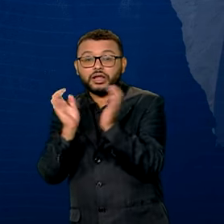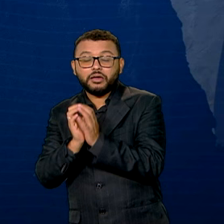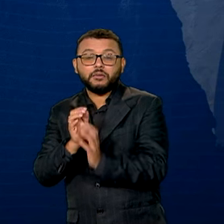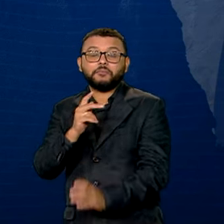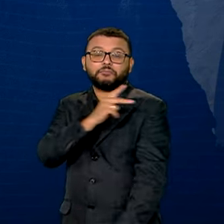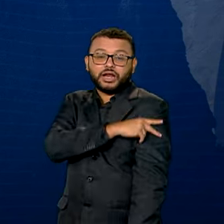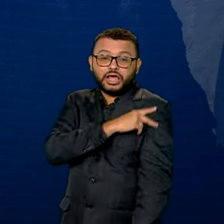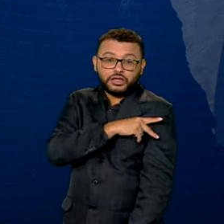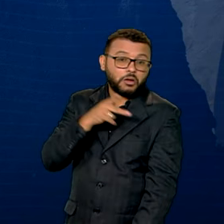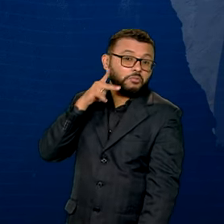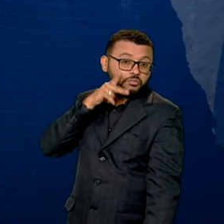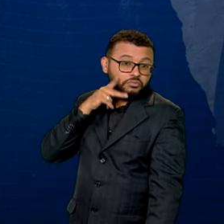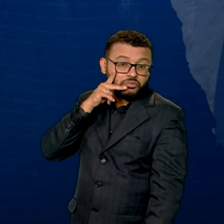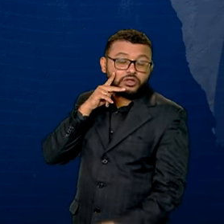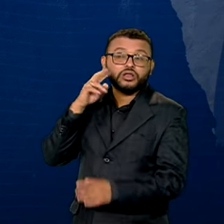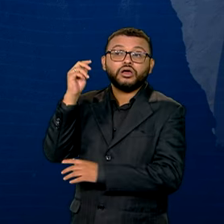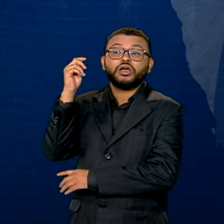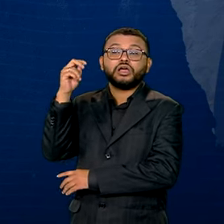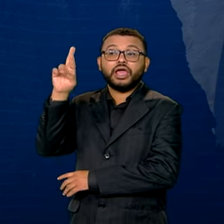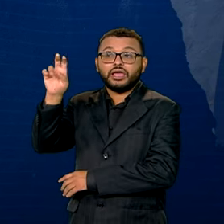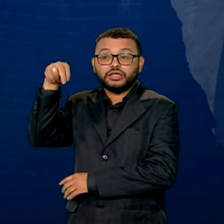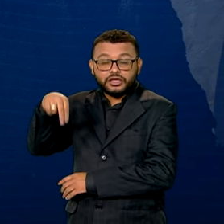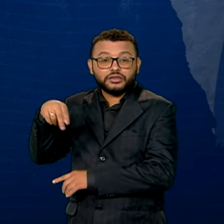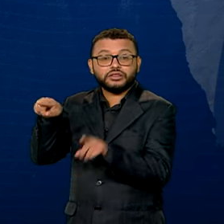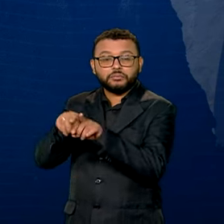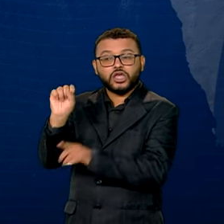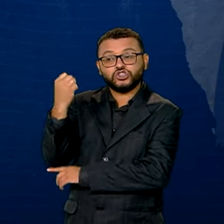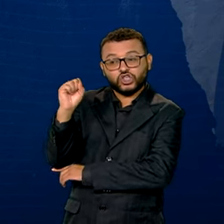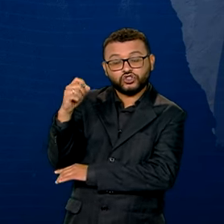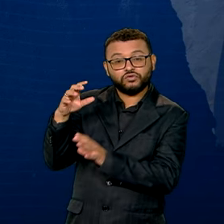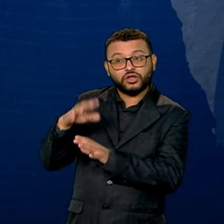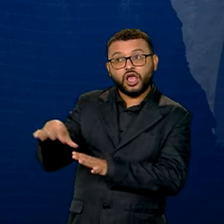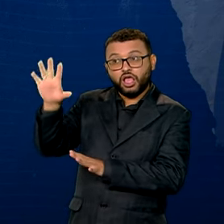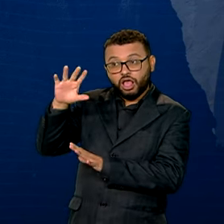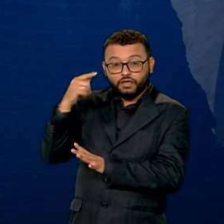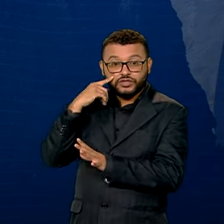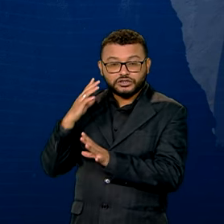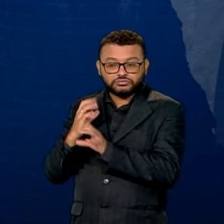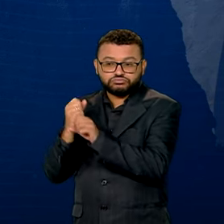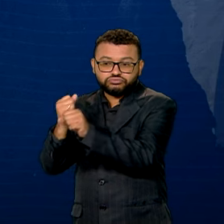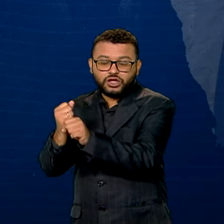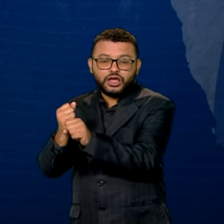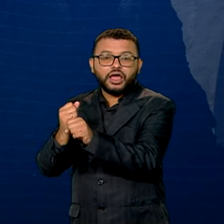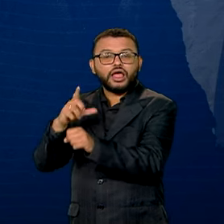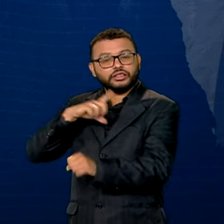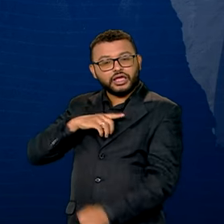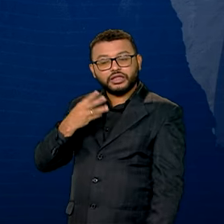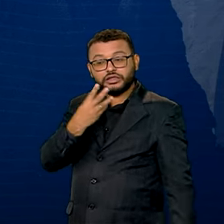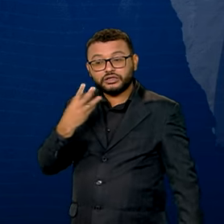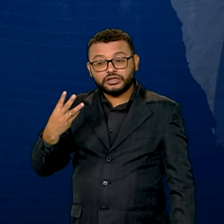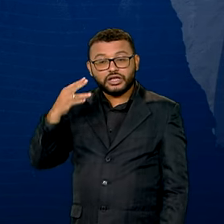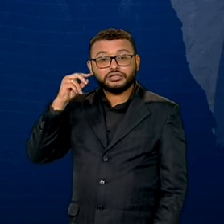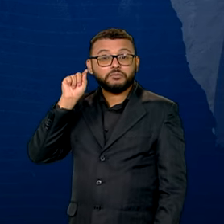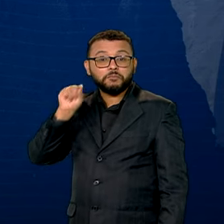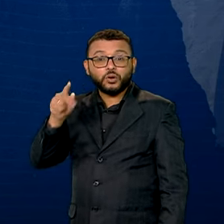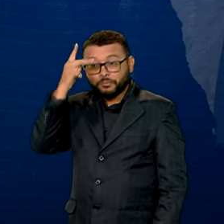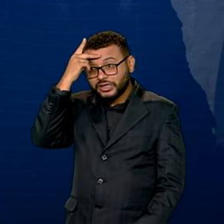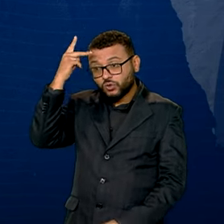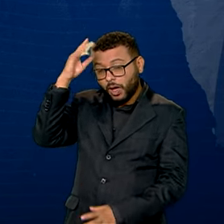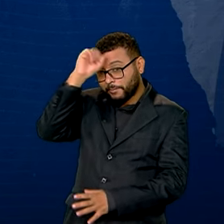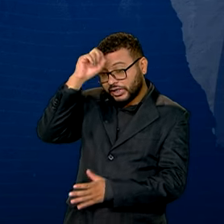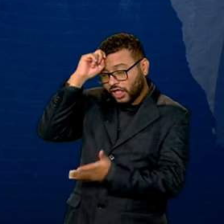Paraíba, Piauí, Rio Grande do Norte e Sergipe. A meta é alfabetizar 33 mil pessoas